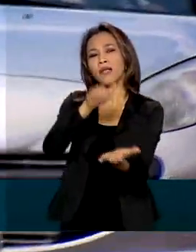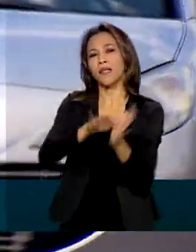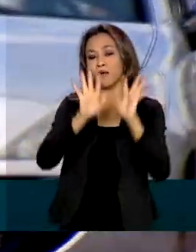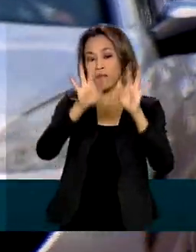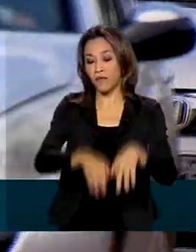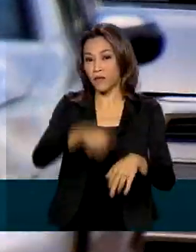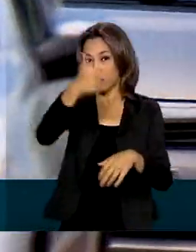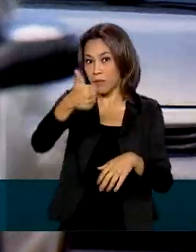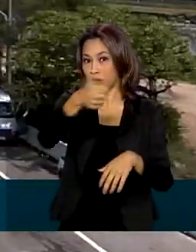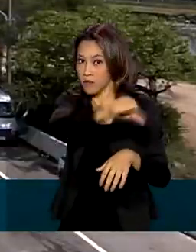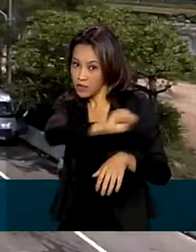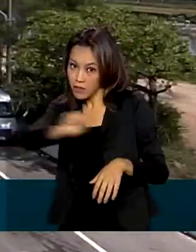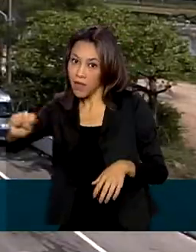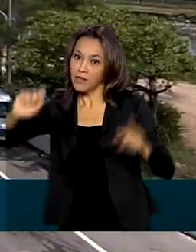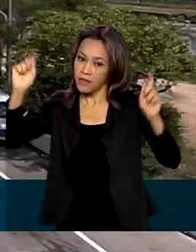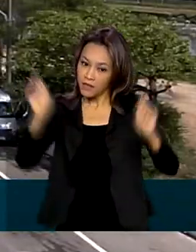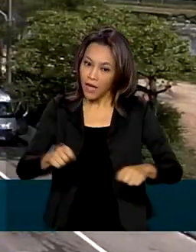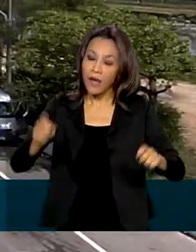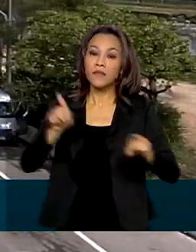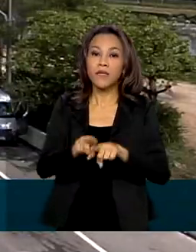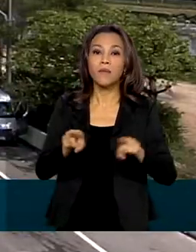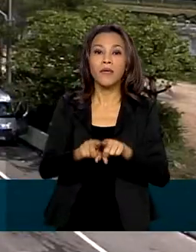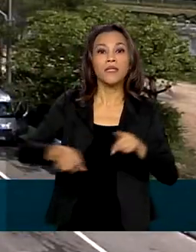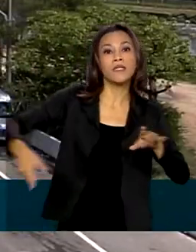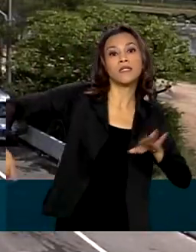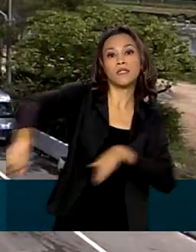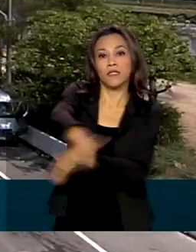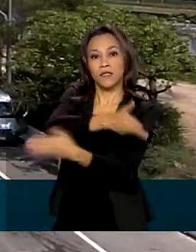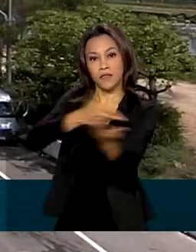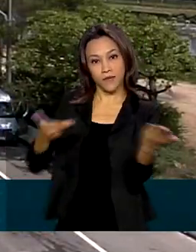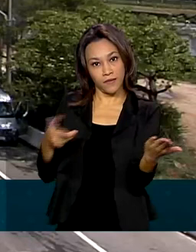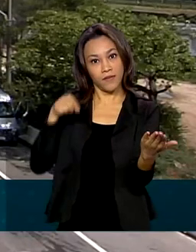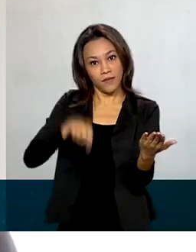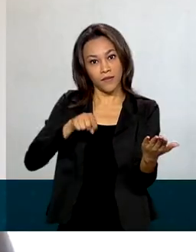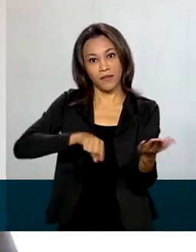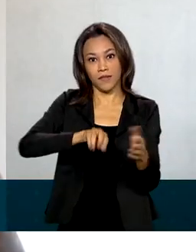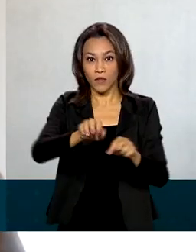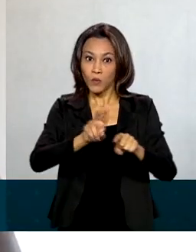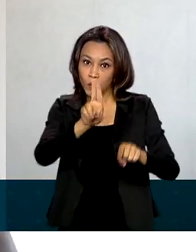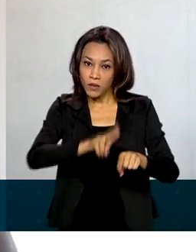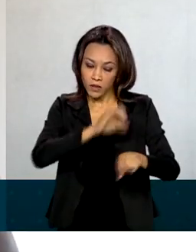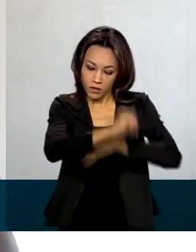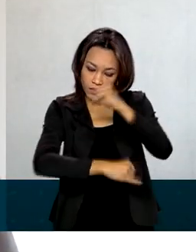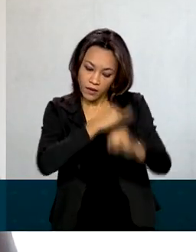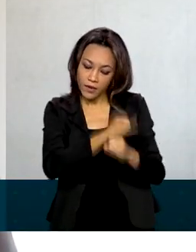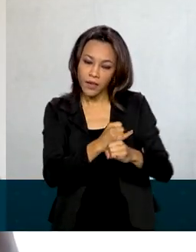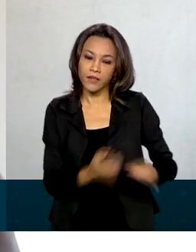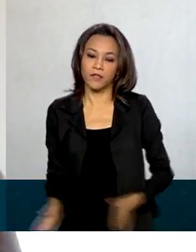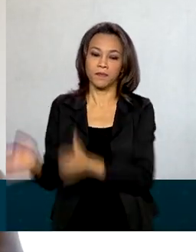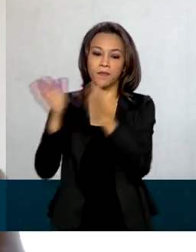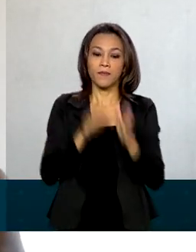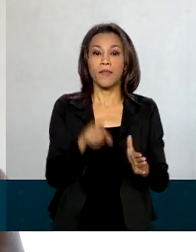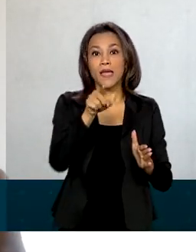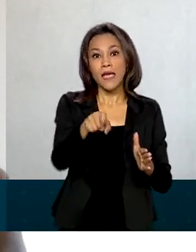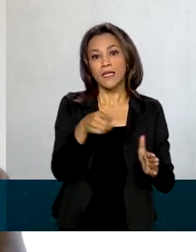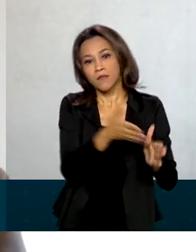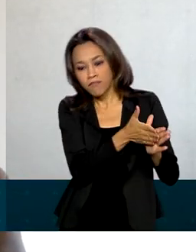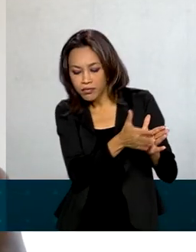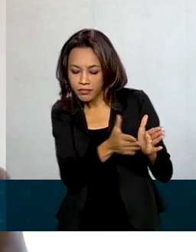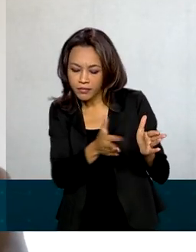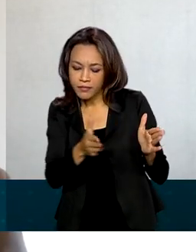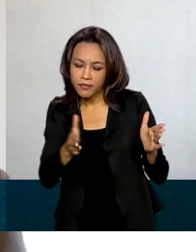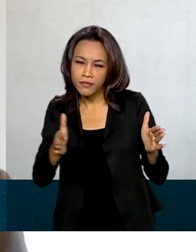seja possível transferir a titularidade dos veículos de forma online. Esse processo de implantação, ele está